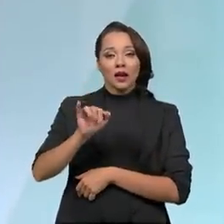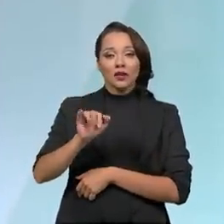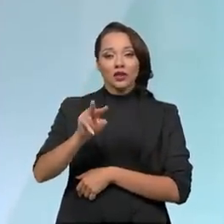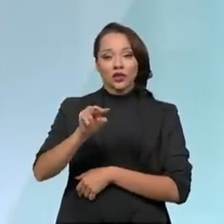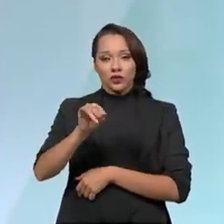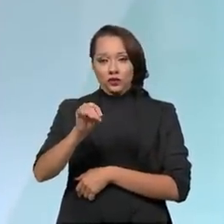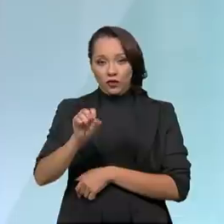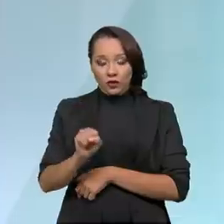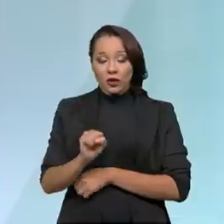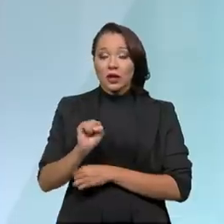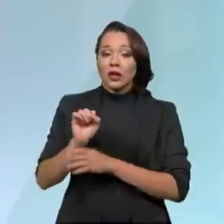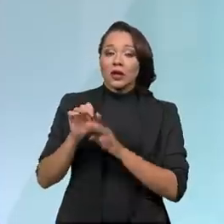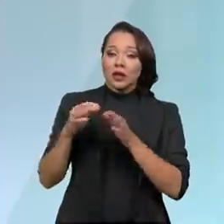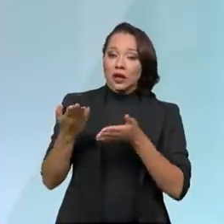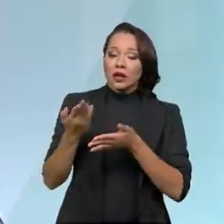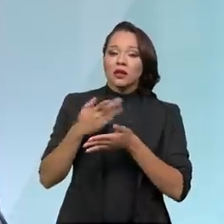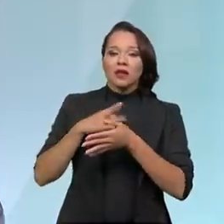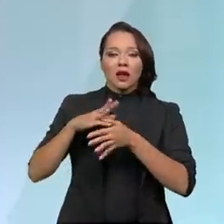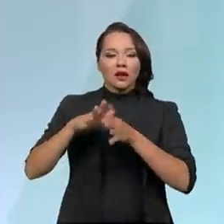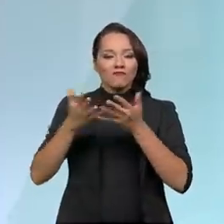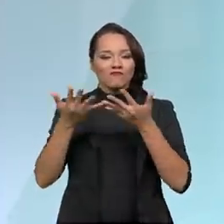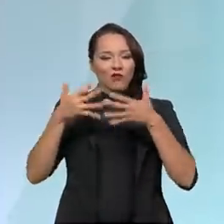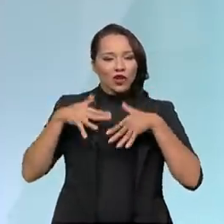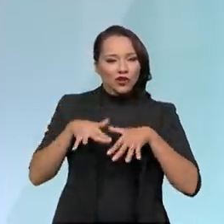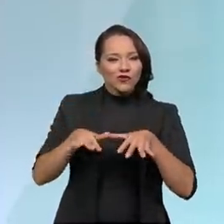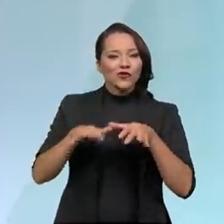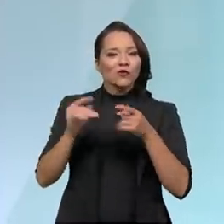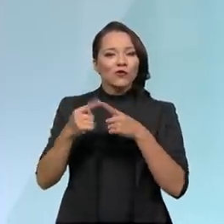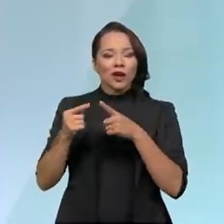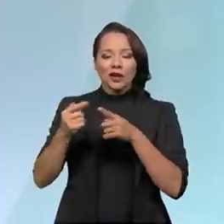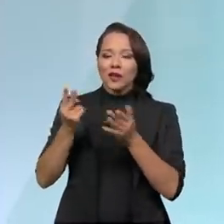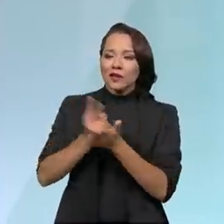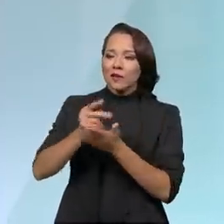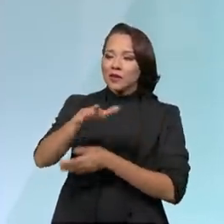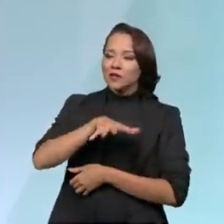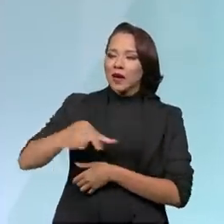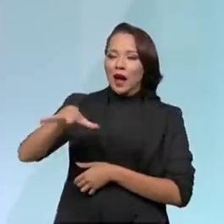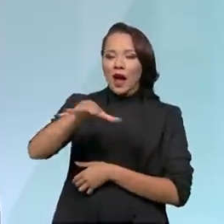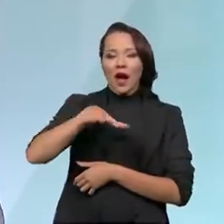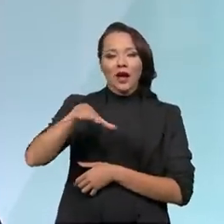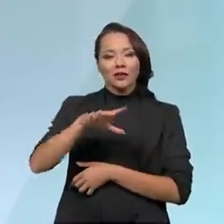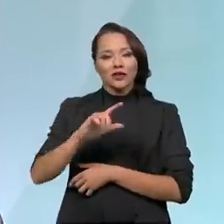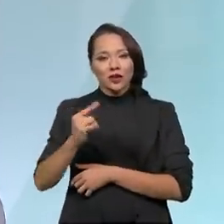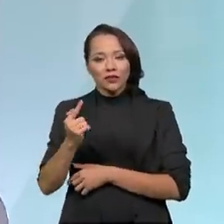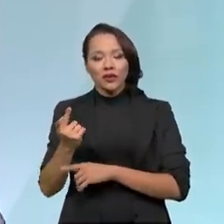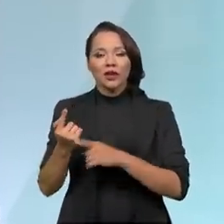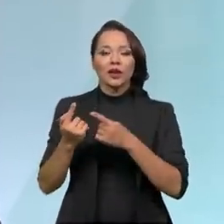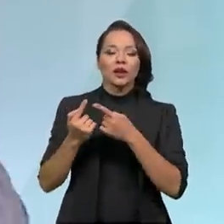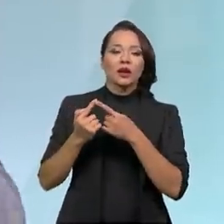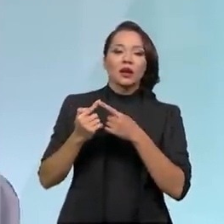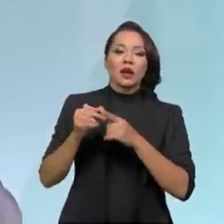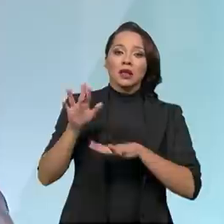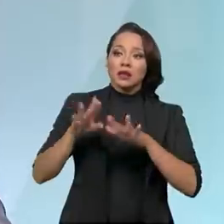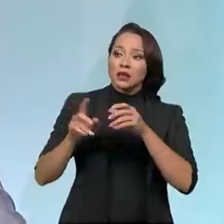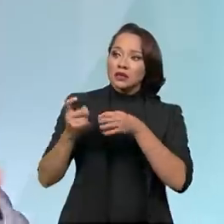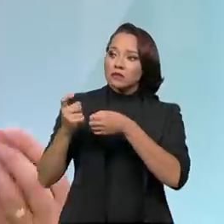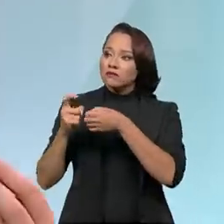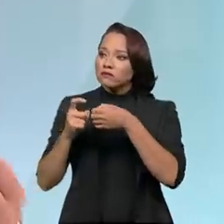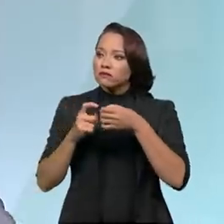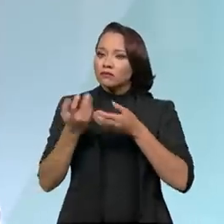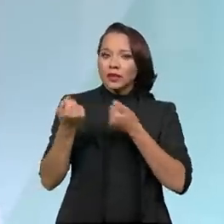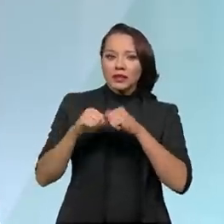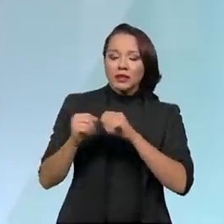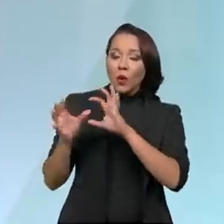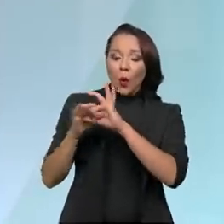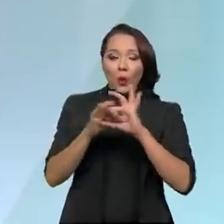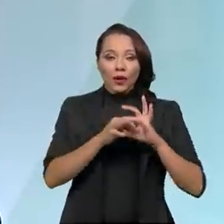combinados, geram sinergia, por estarem na mesma área geográfica, por um depender de alguma forma ou se intercomunicar com